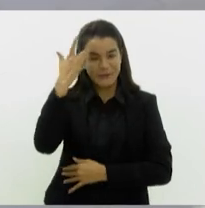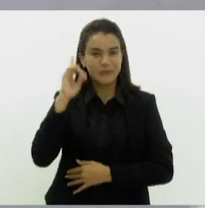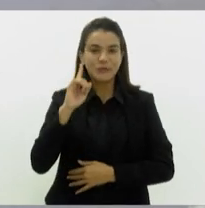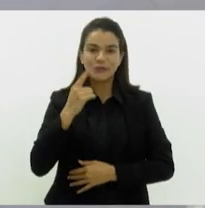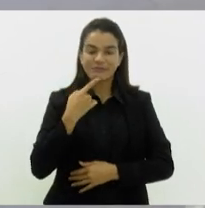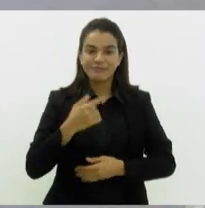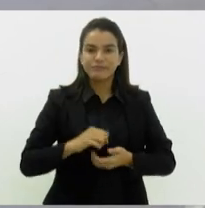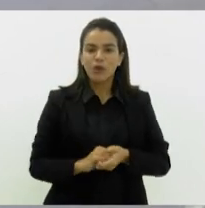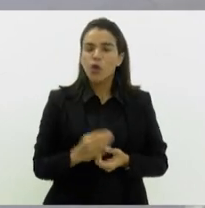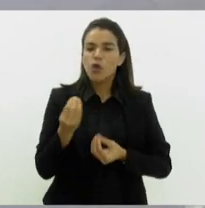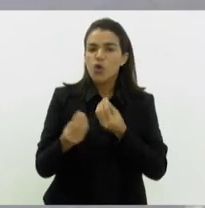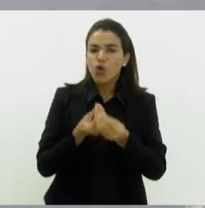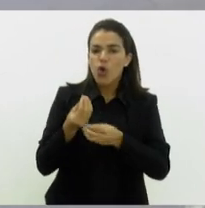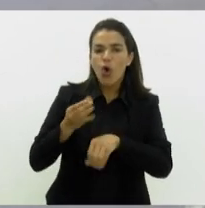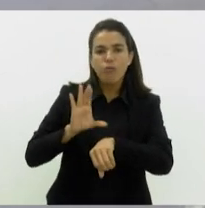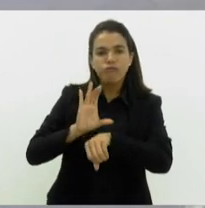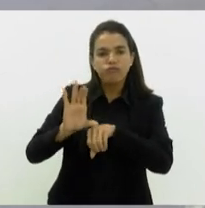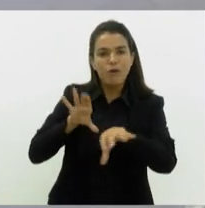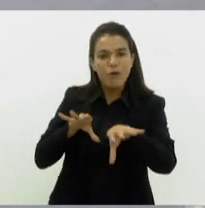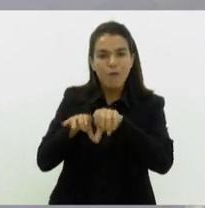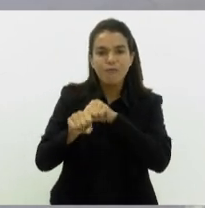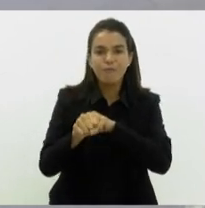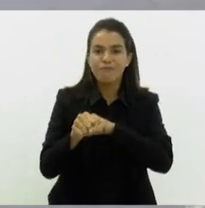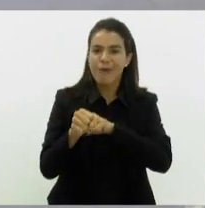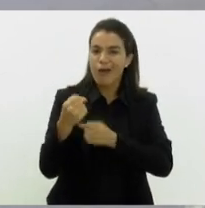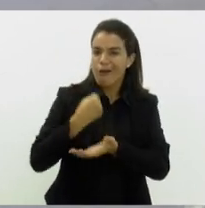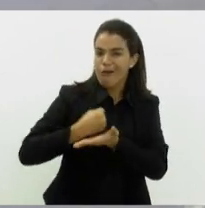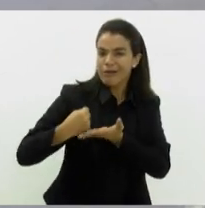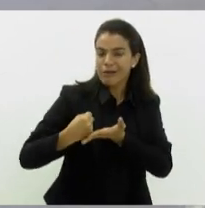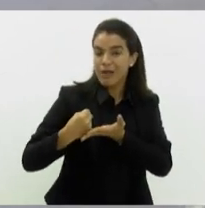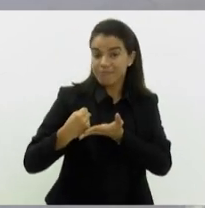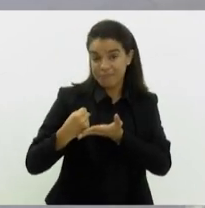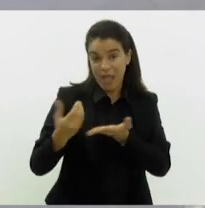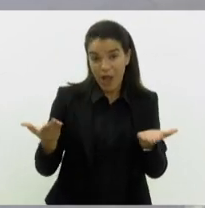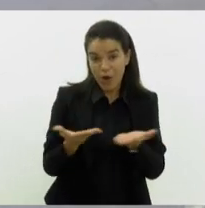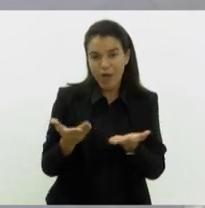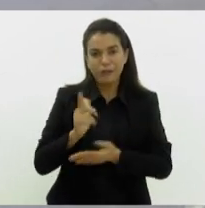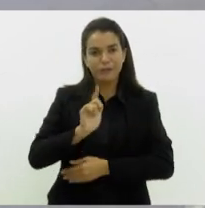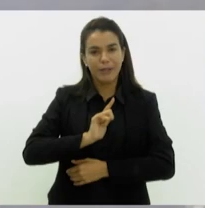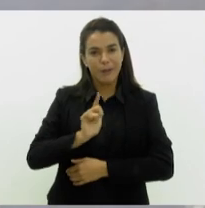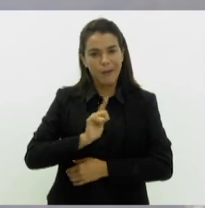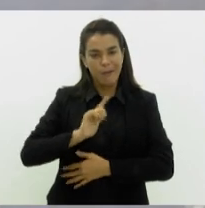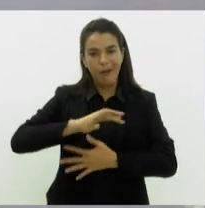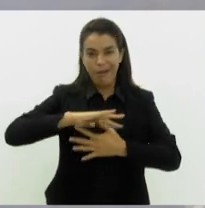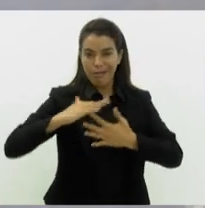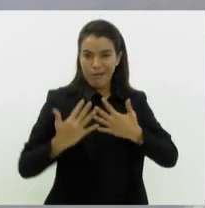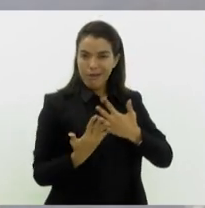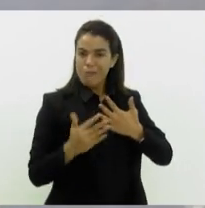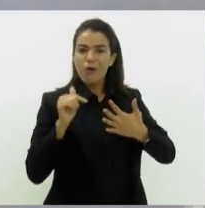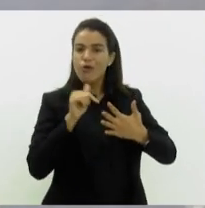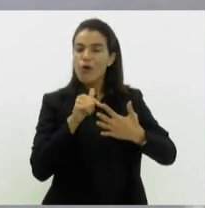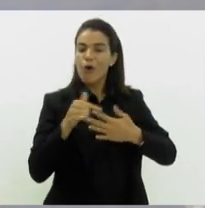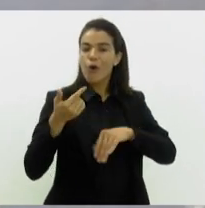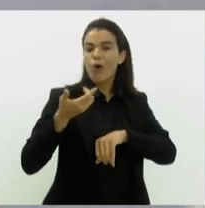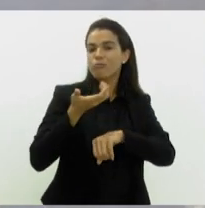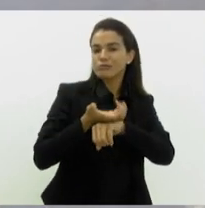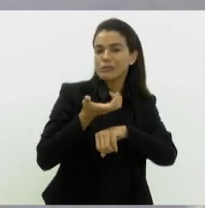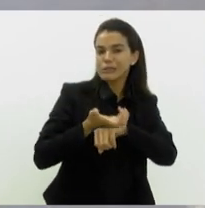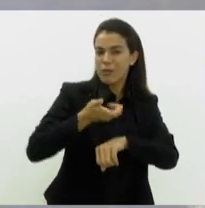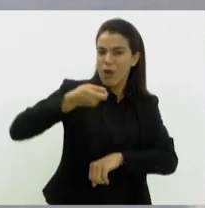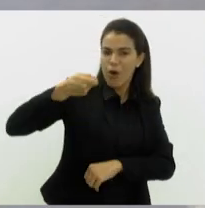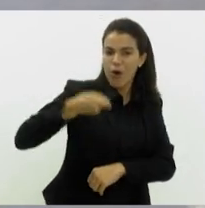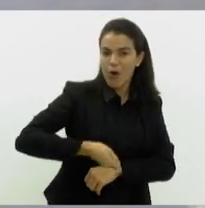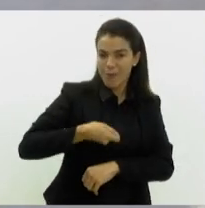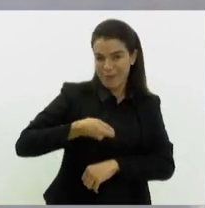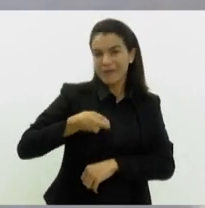E como se capacitar para poder entrar nesse mercado de trabalho? Atualmente, nós temos a língua de sinais como uma disciplina obrigatória